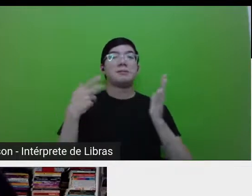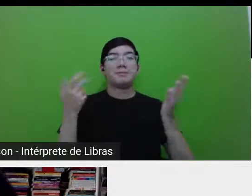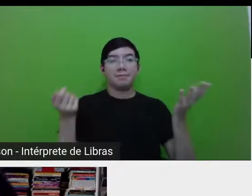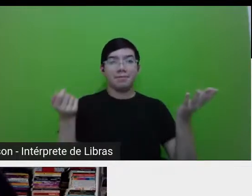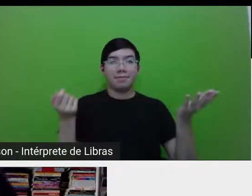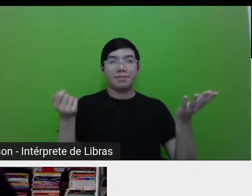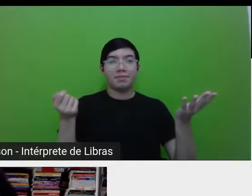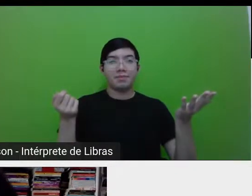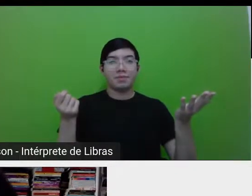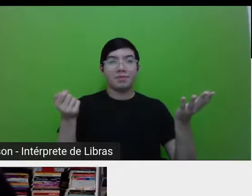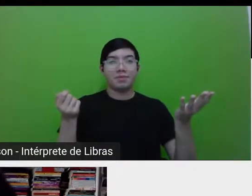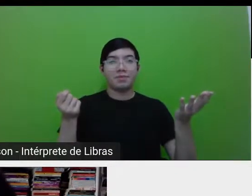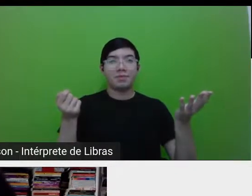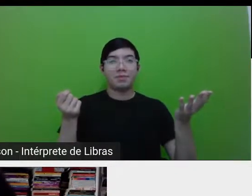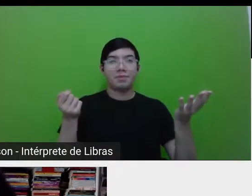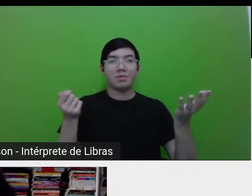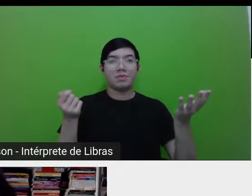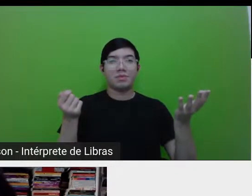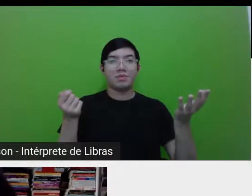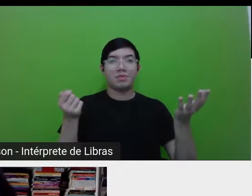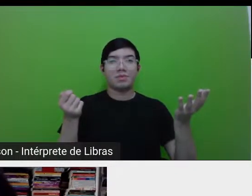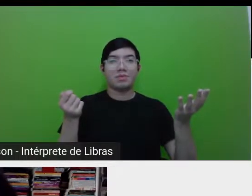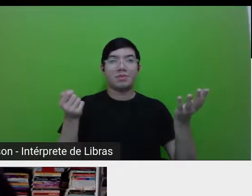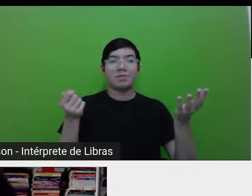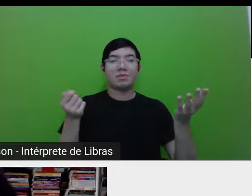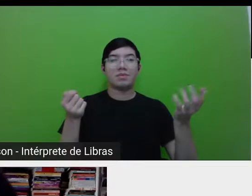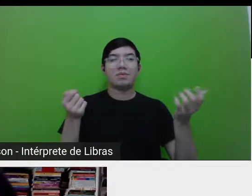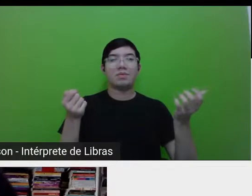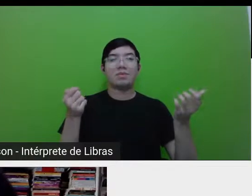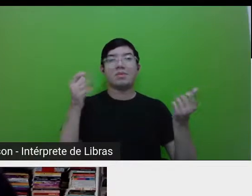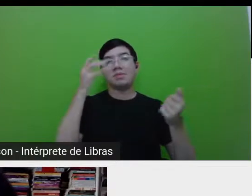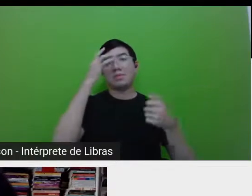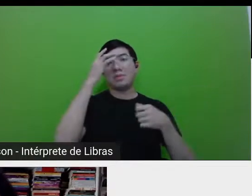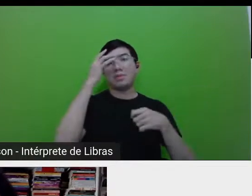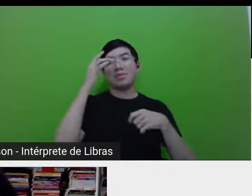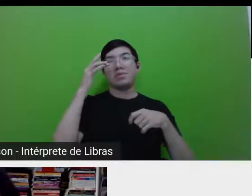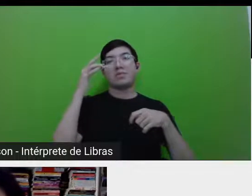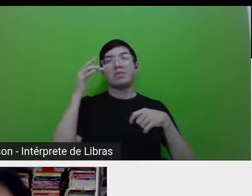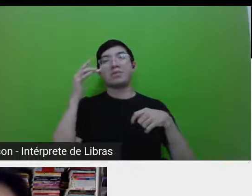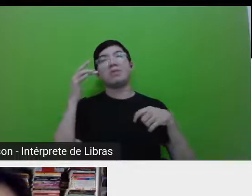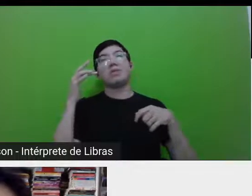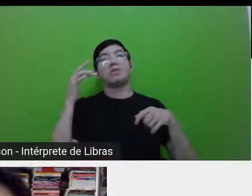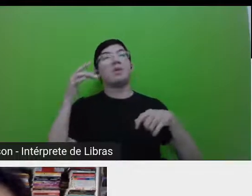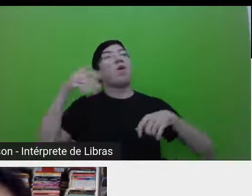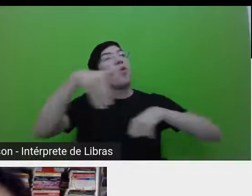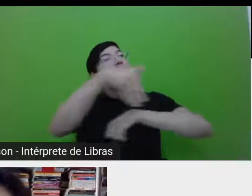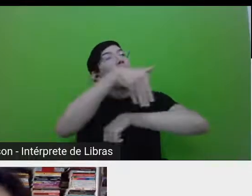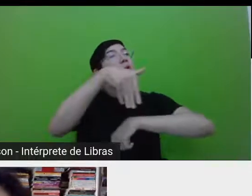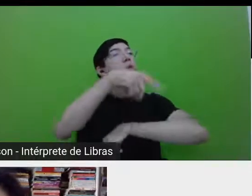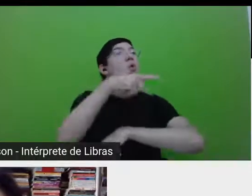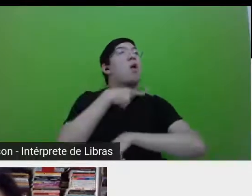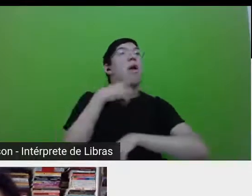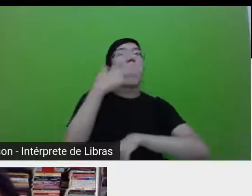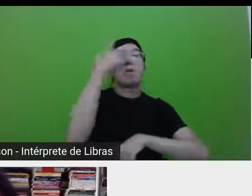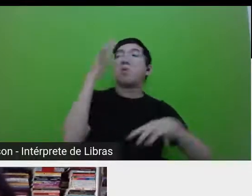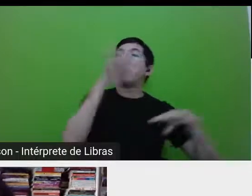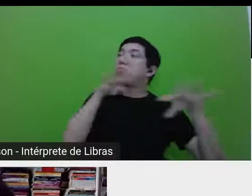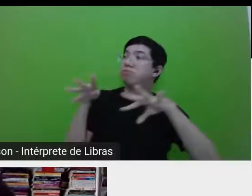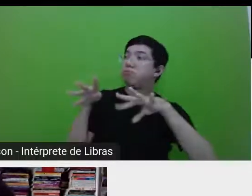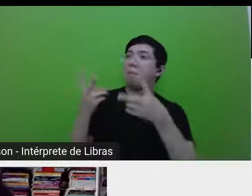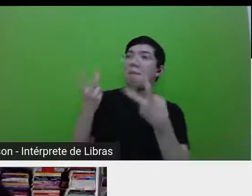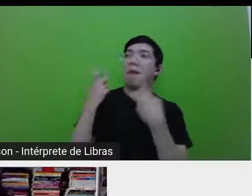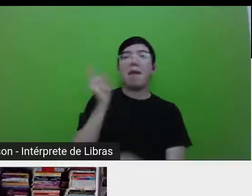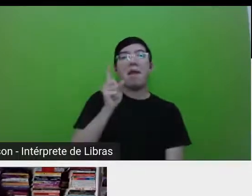enquanto aparentemente está tudo calmo, as pessoas estão se destruindo completamente. mas vamos falar, vamos começar a entrar